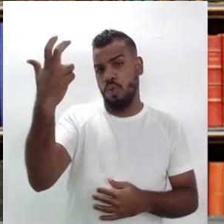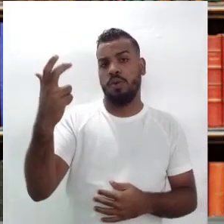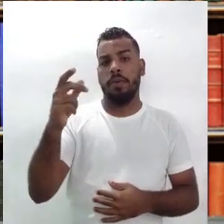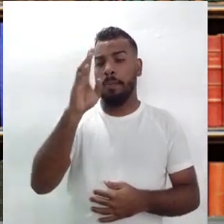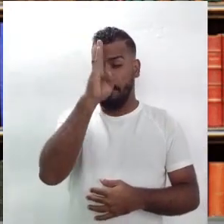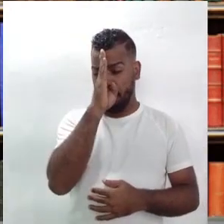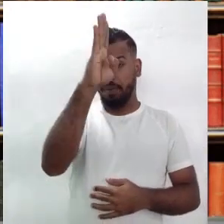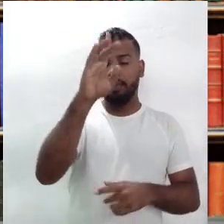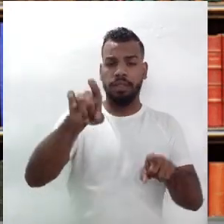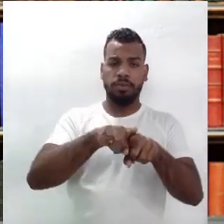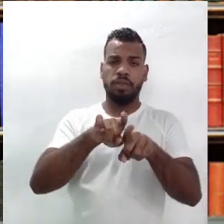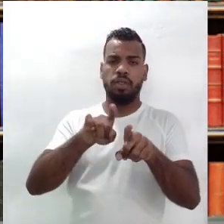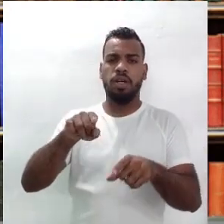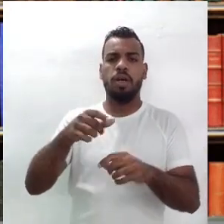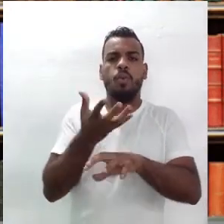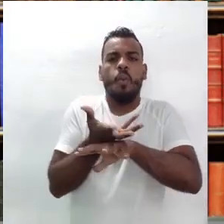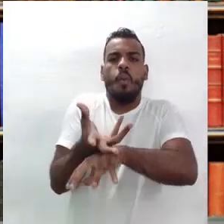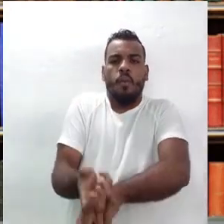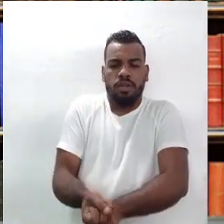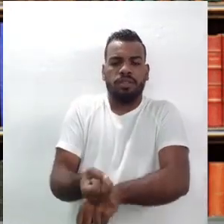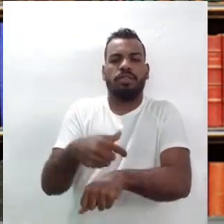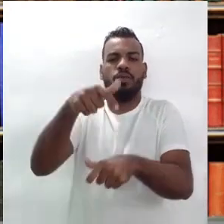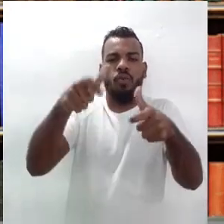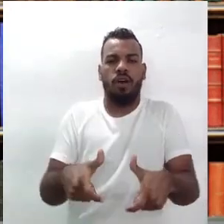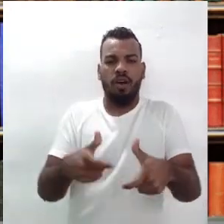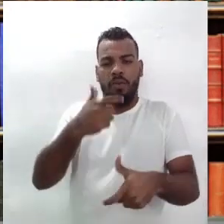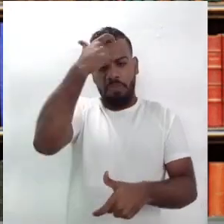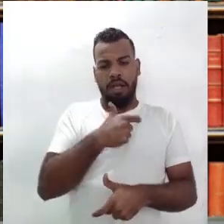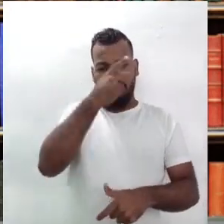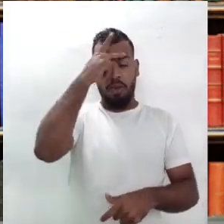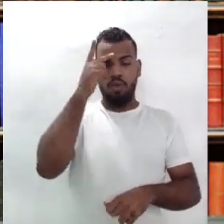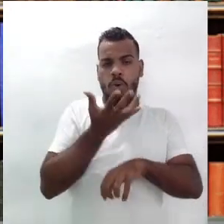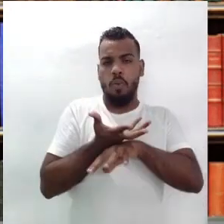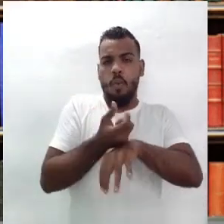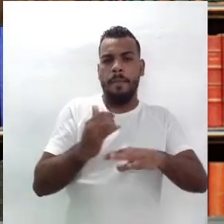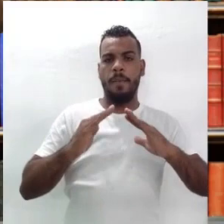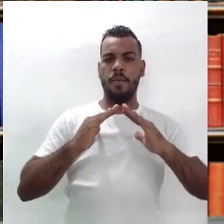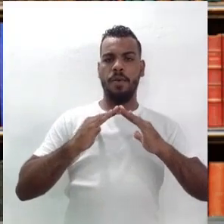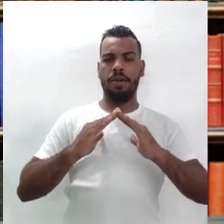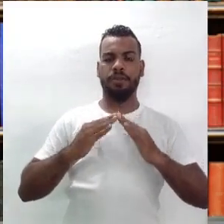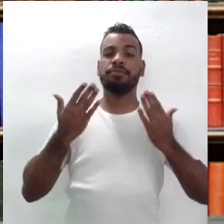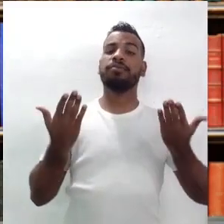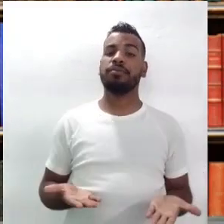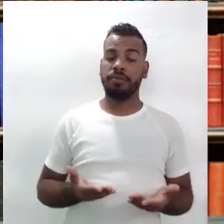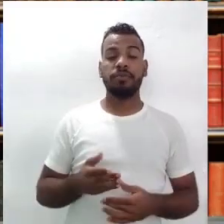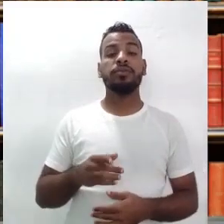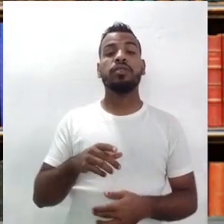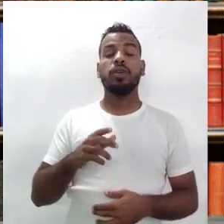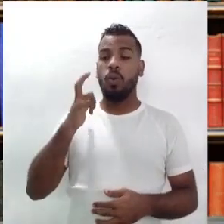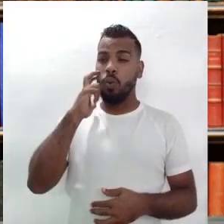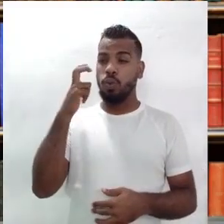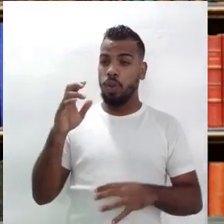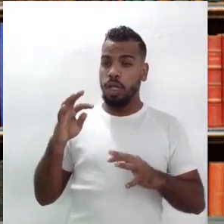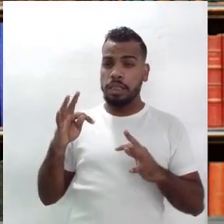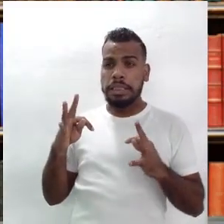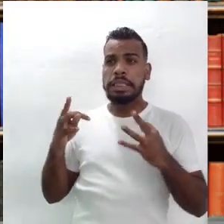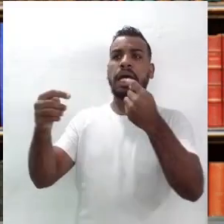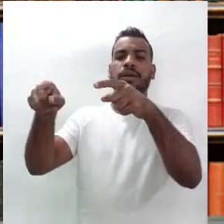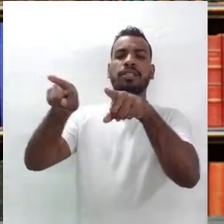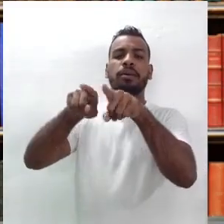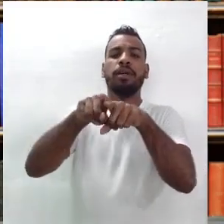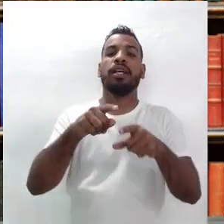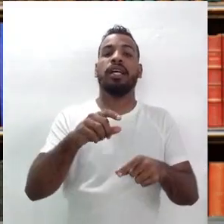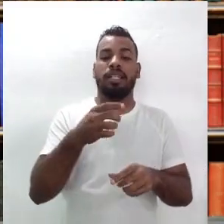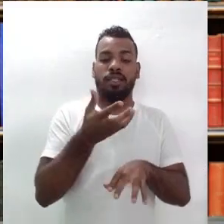principalmente do sertanejo. Não seria da cultura geral, mas da cultura do sertanejo. Então,